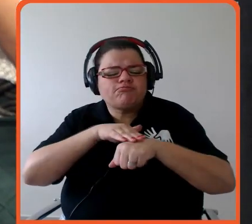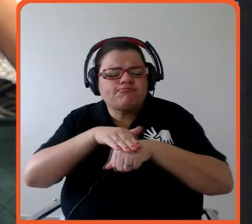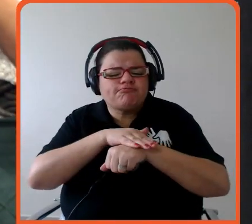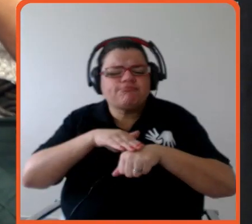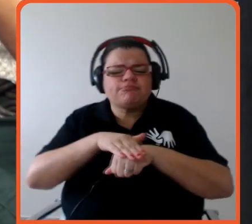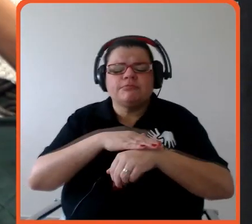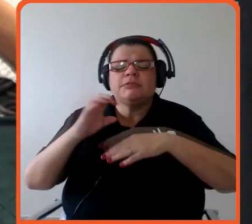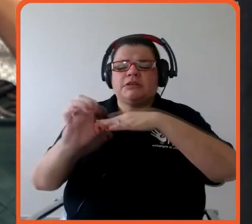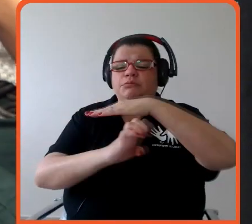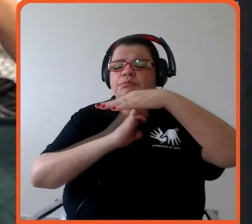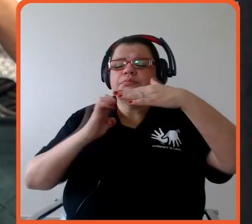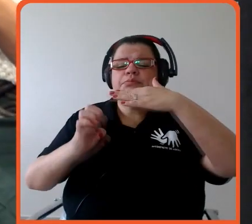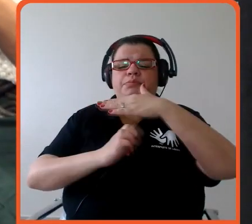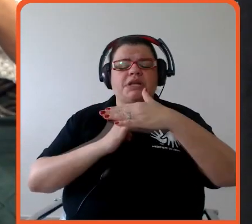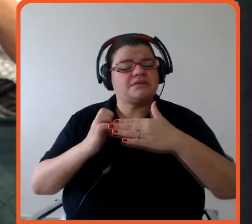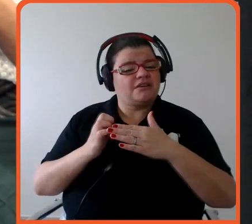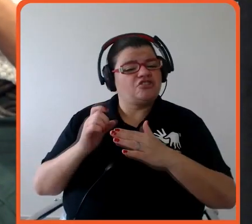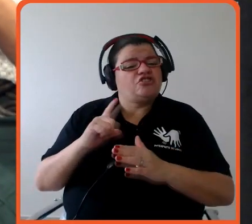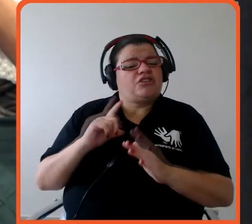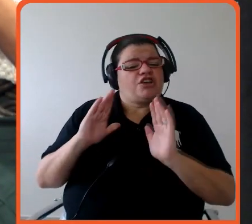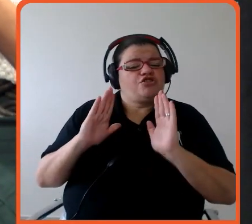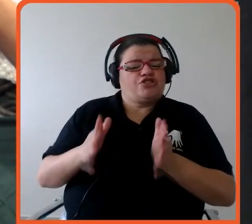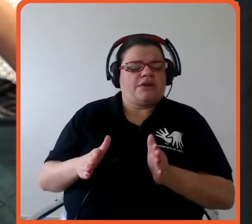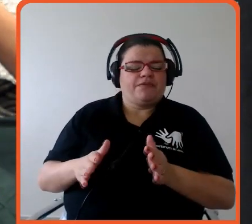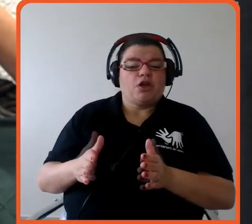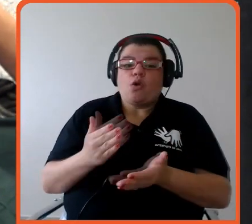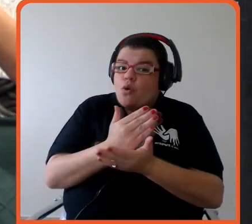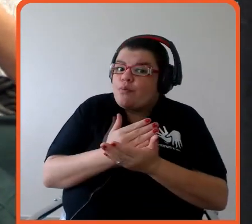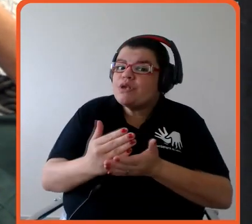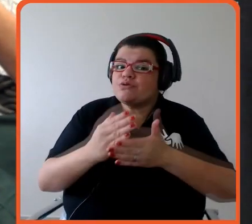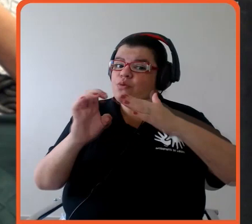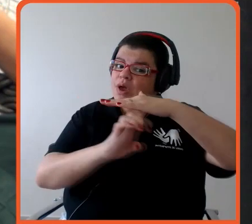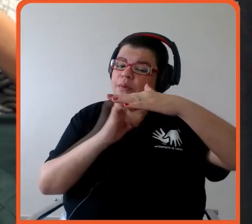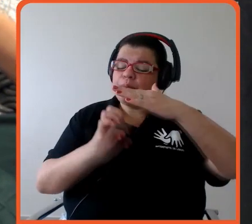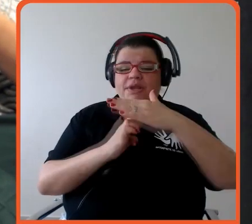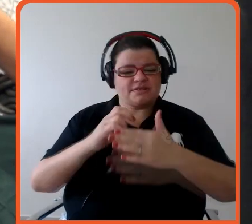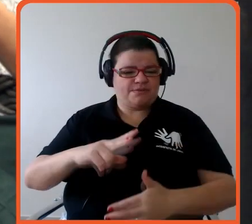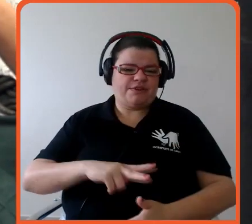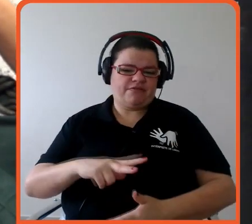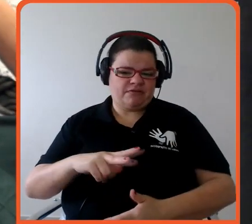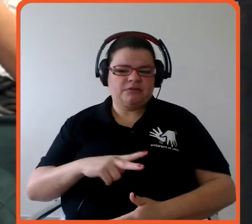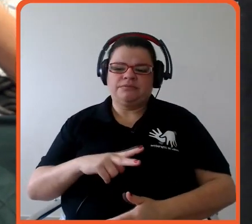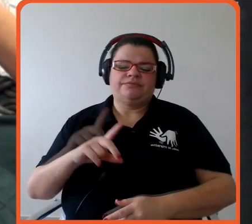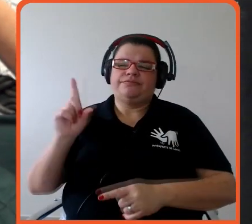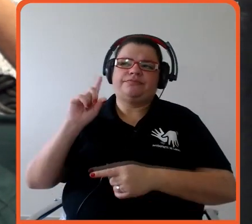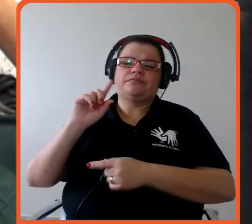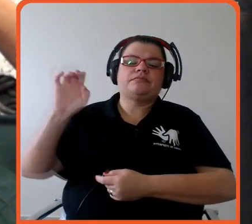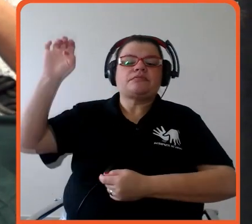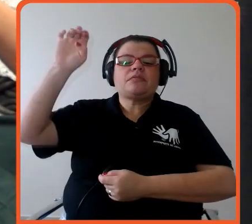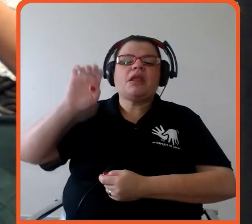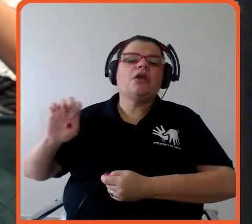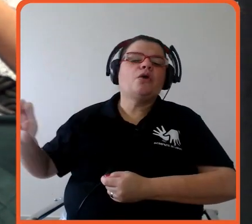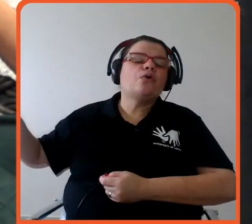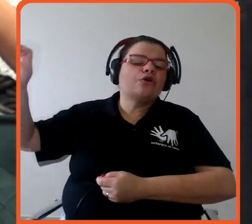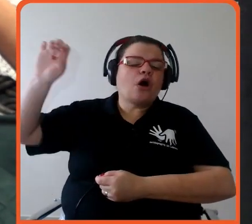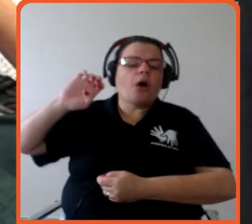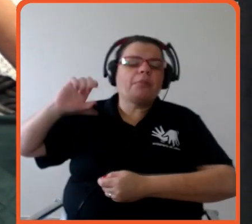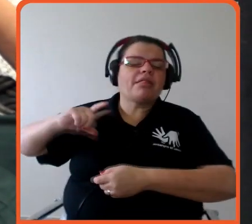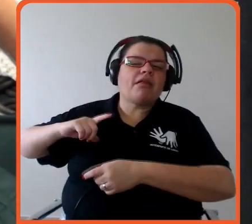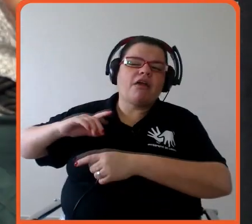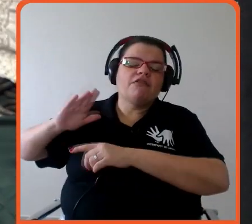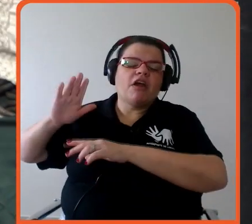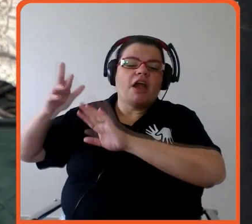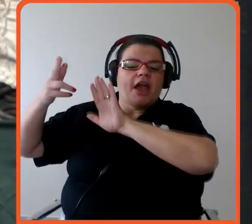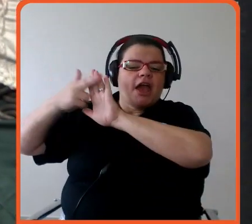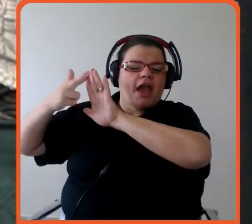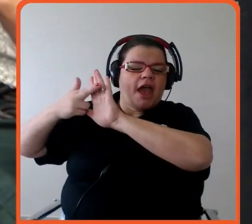esse movimento ele veio da iniciativa privada diferentemente da Europa que veio primeiro uma regulamentação regras muito muito